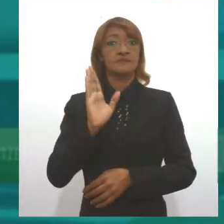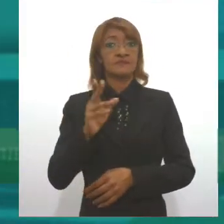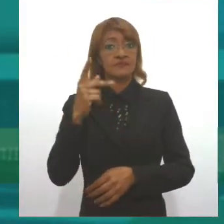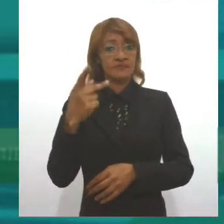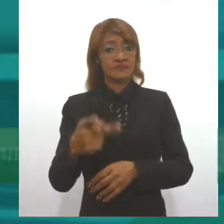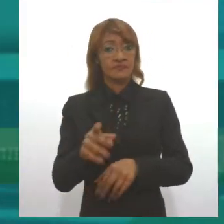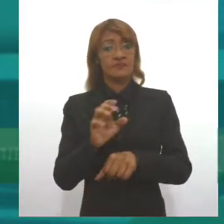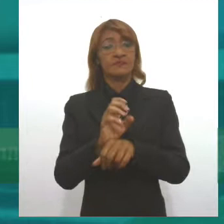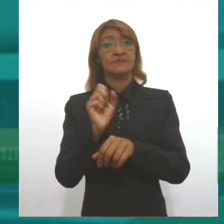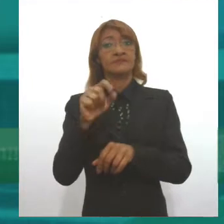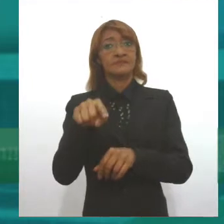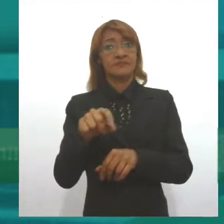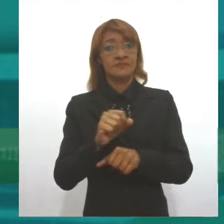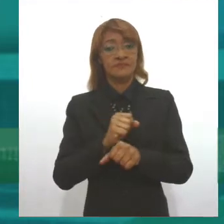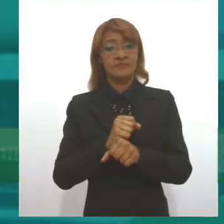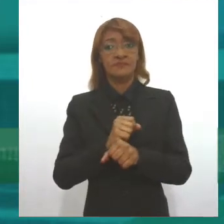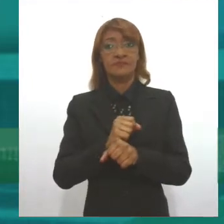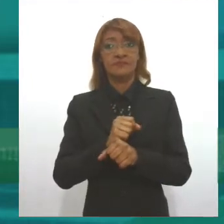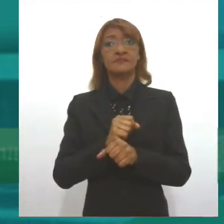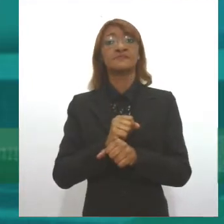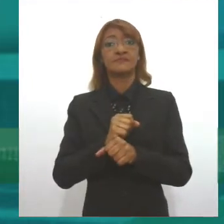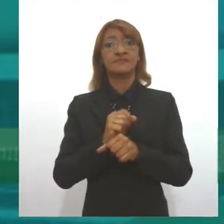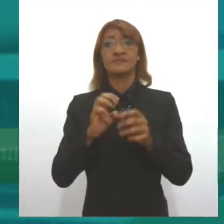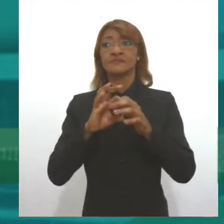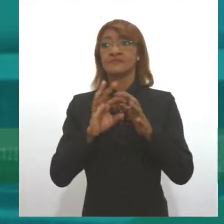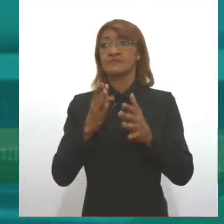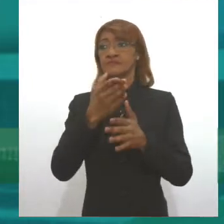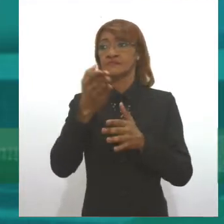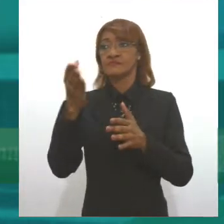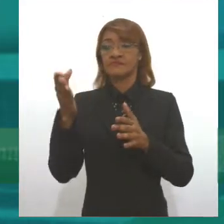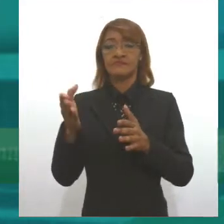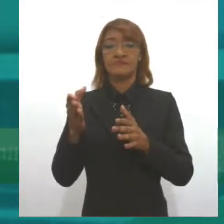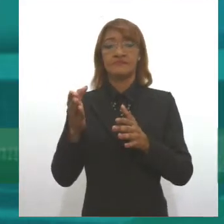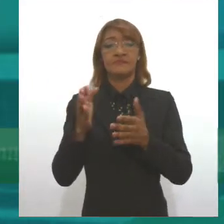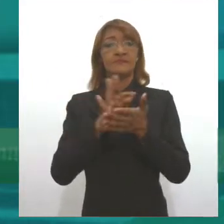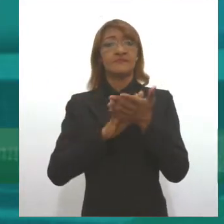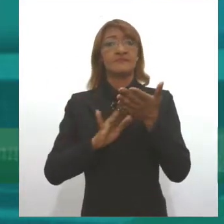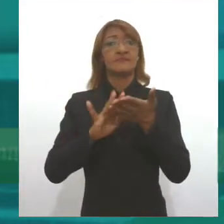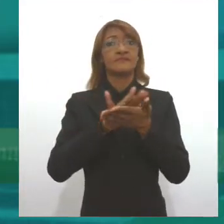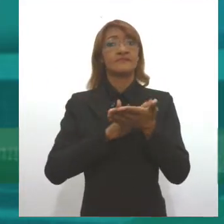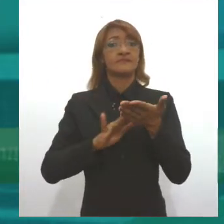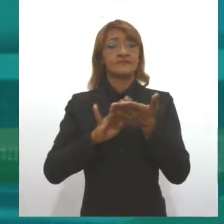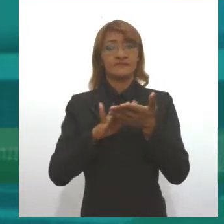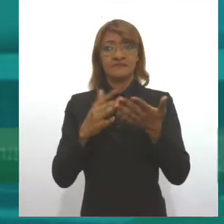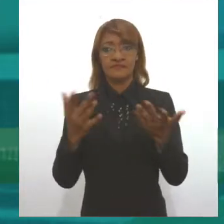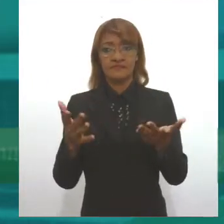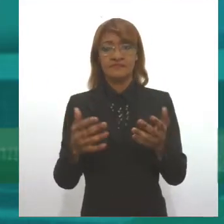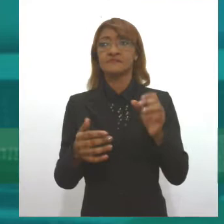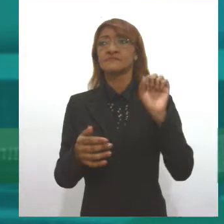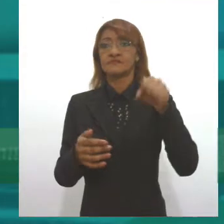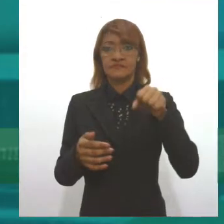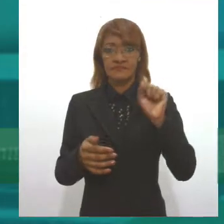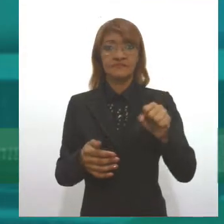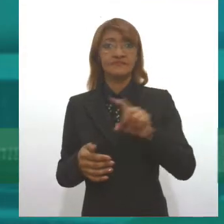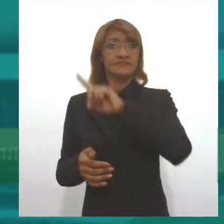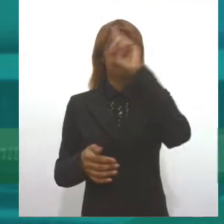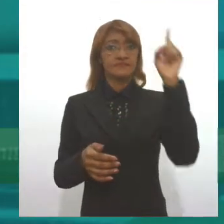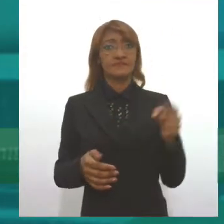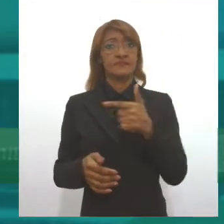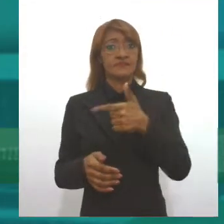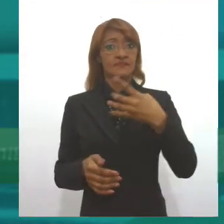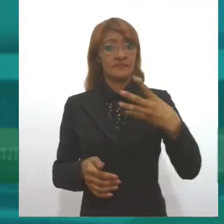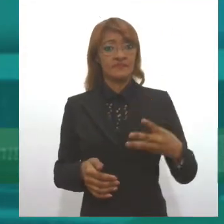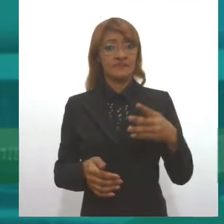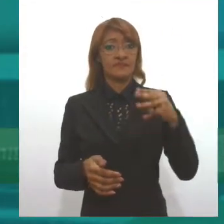dá para que os ciganos sejam um pouco mais visibilizados, deputado. Exato. Nós instituímos o dia 24 de maio como o dia